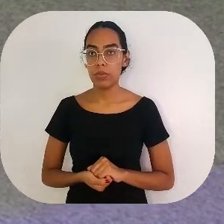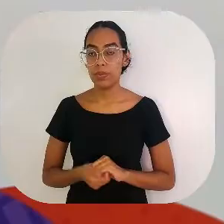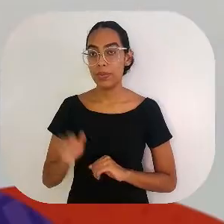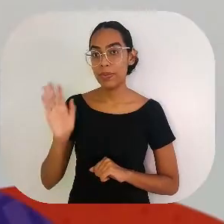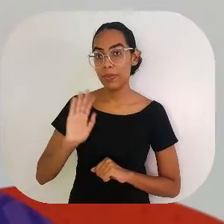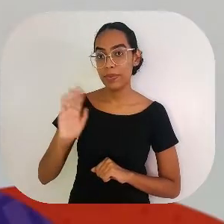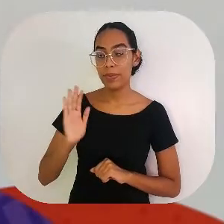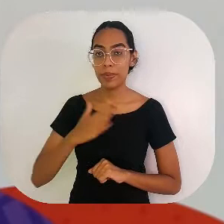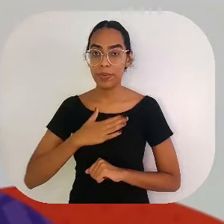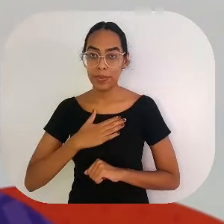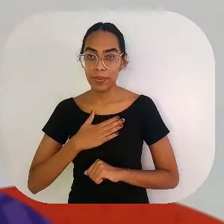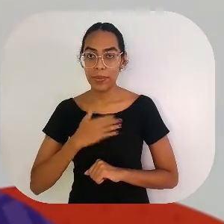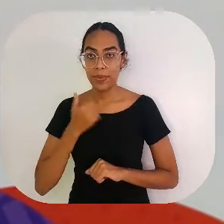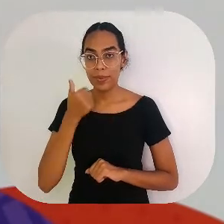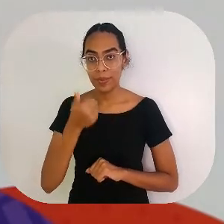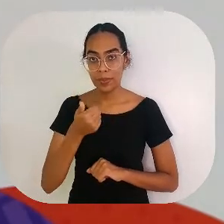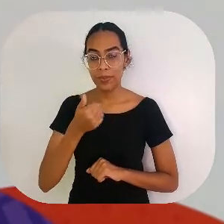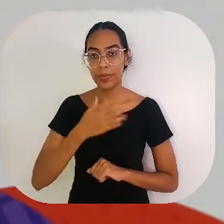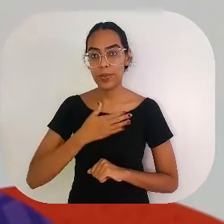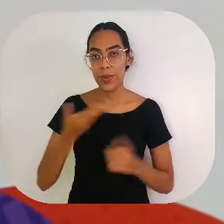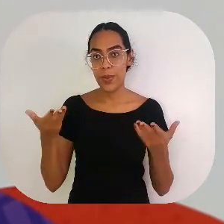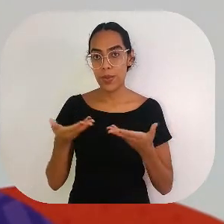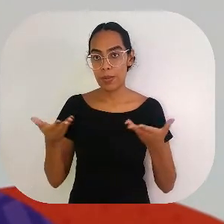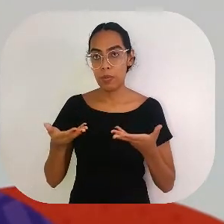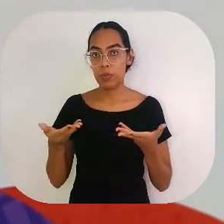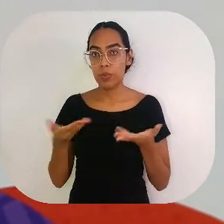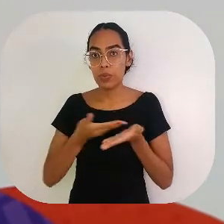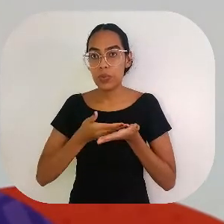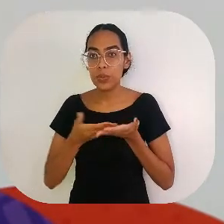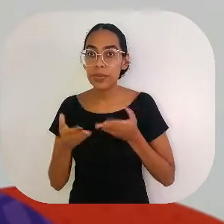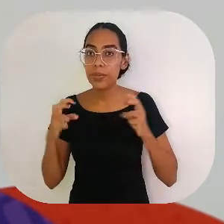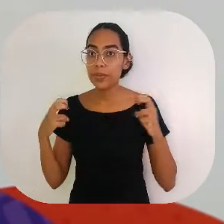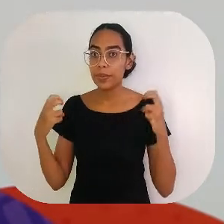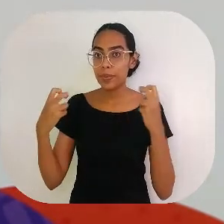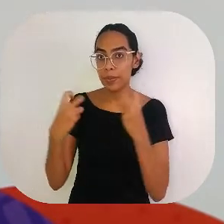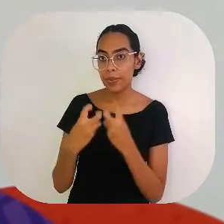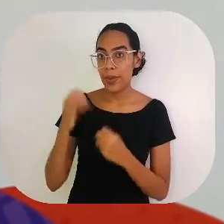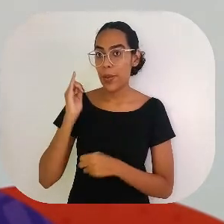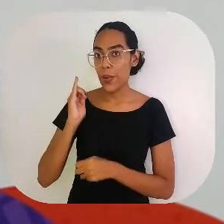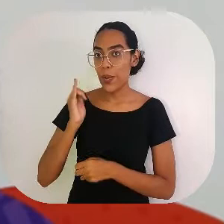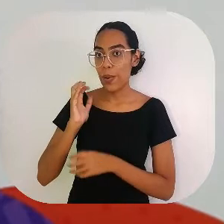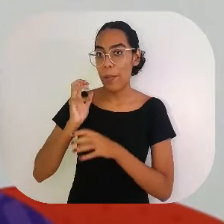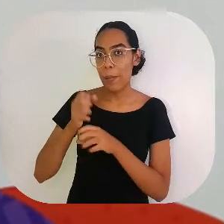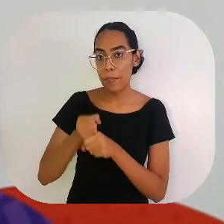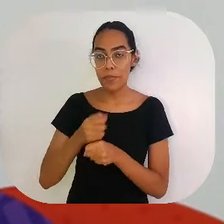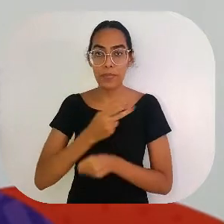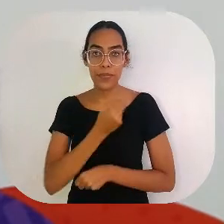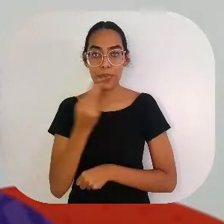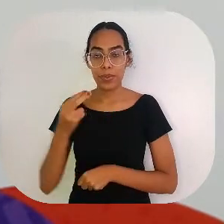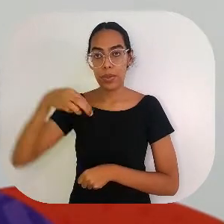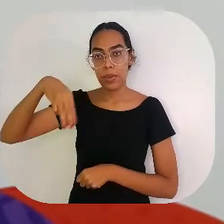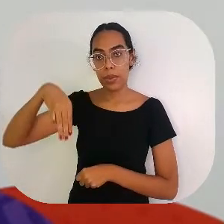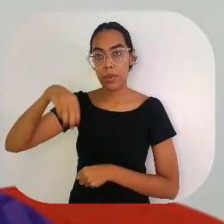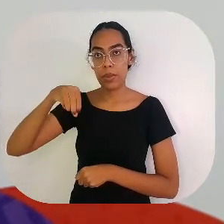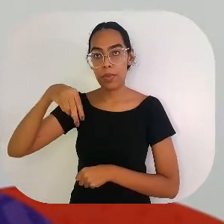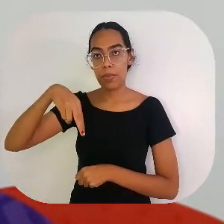Oi pessoal, tudo bem? Eu estou hoje aqui para a gente abrir essa roda de histórias. O meu nome